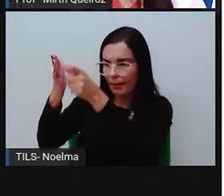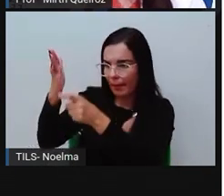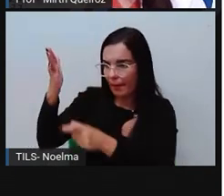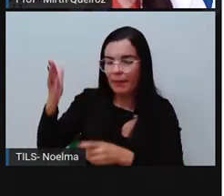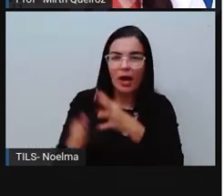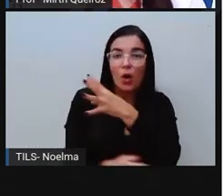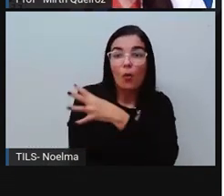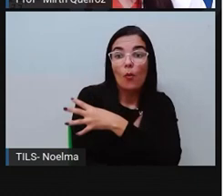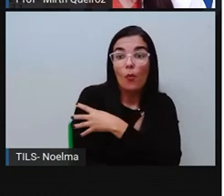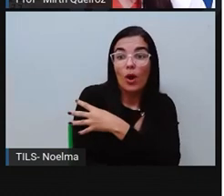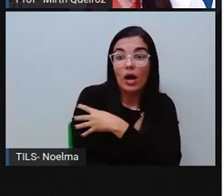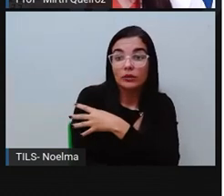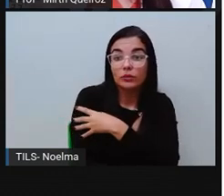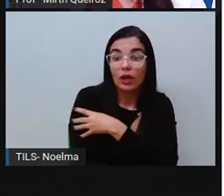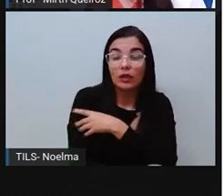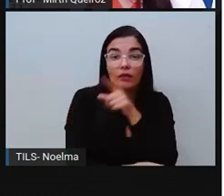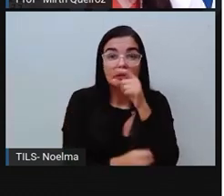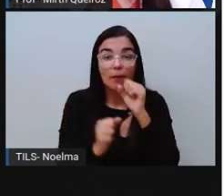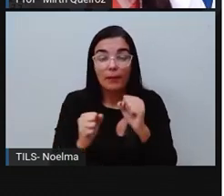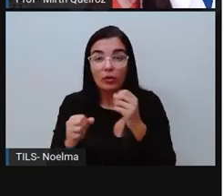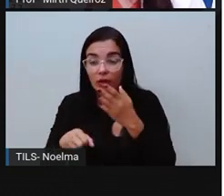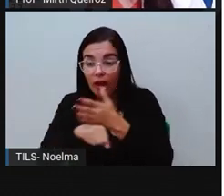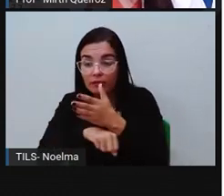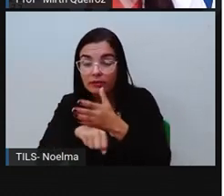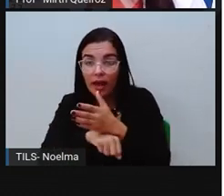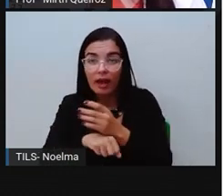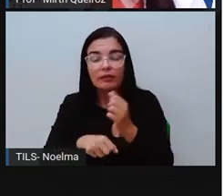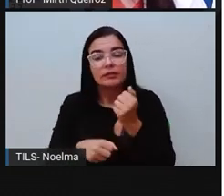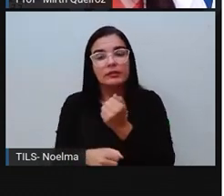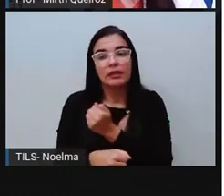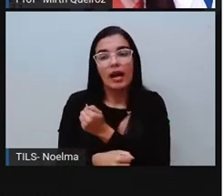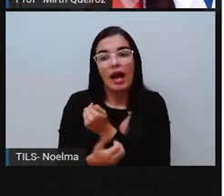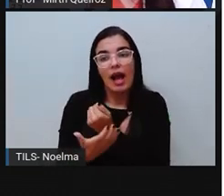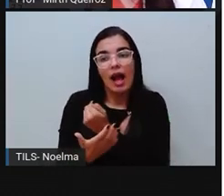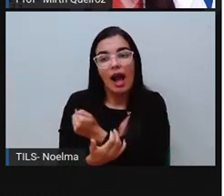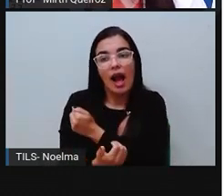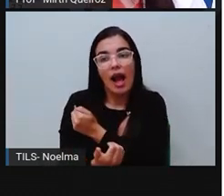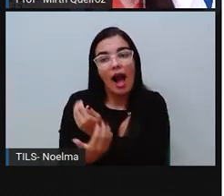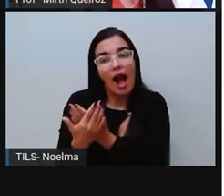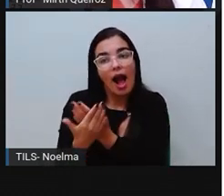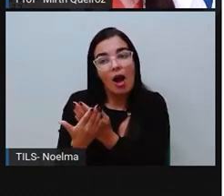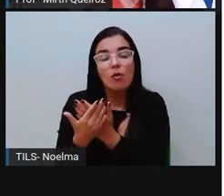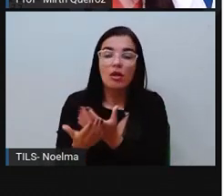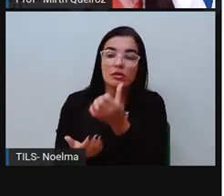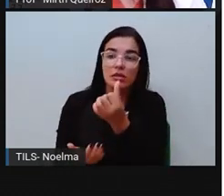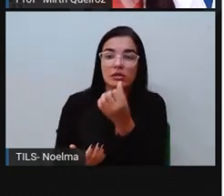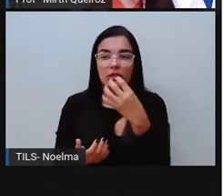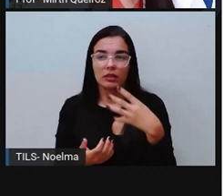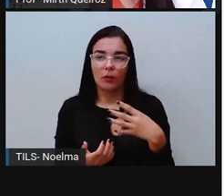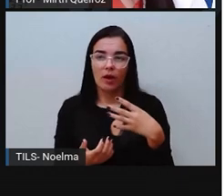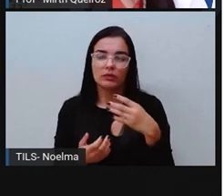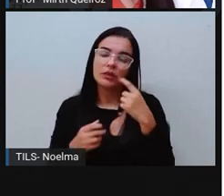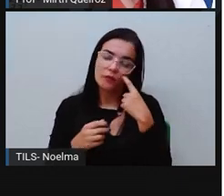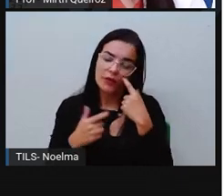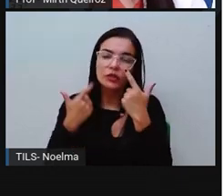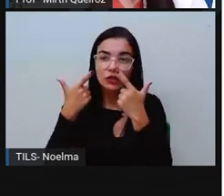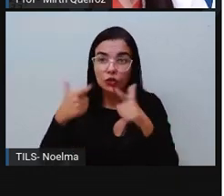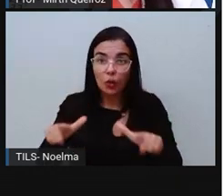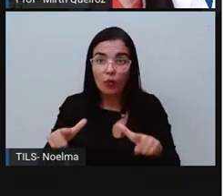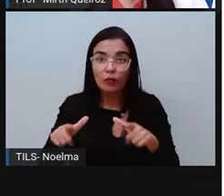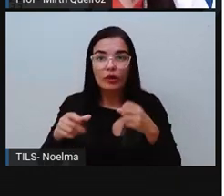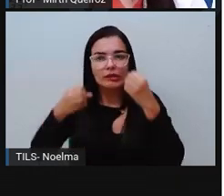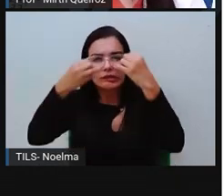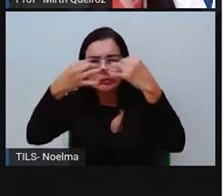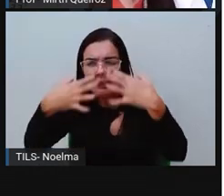ir até a aula 64, 64, que vocês irão poder assistir novamente essa aula